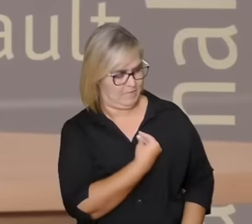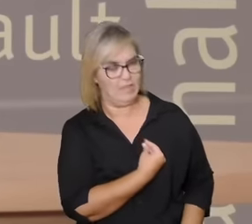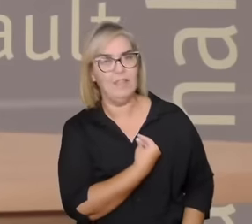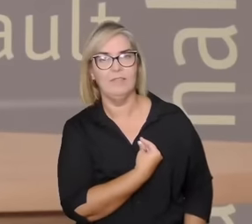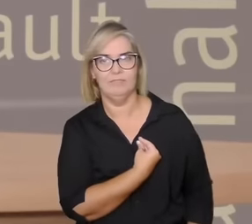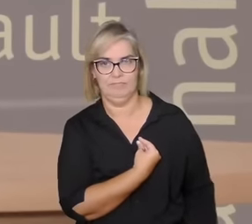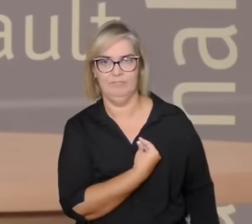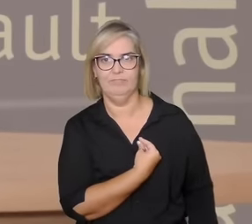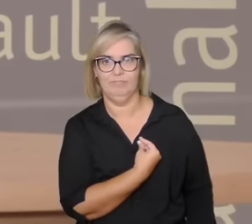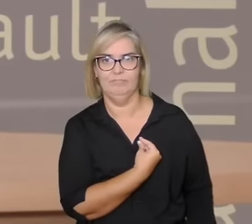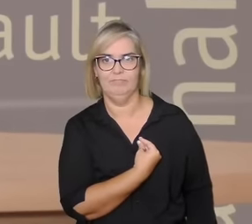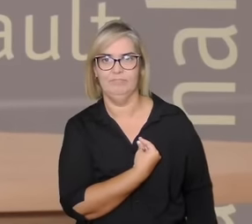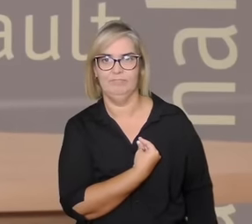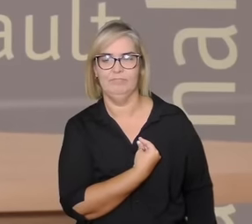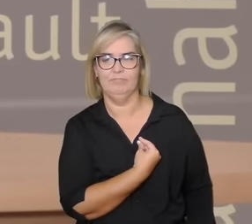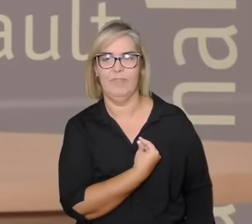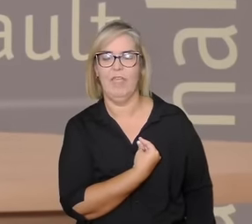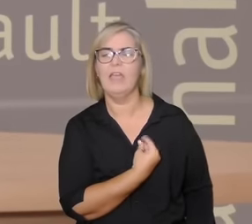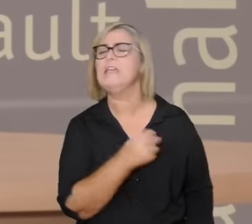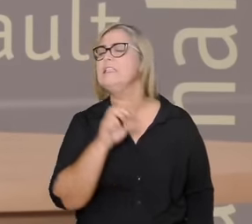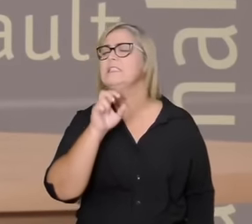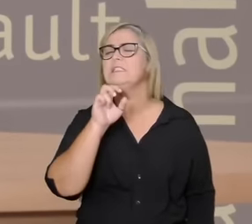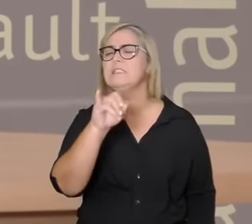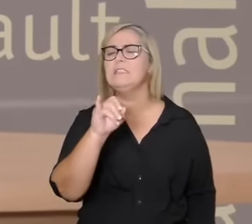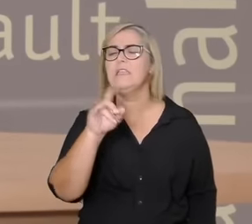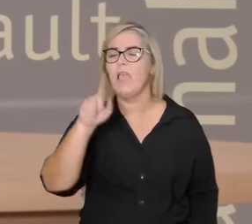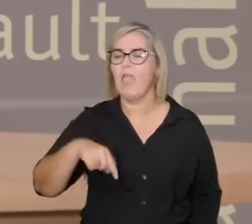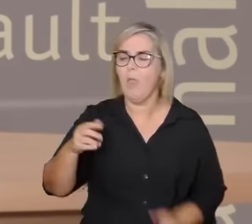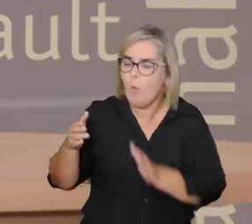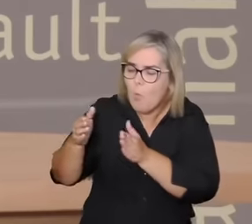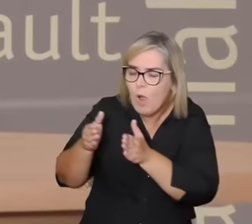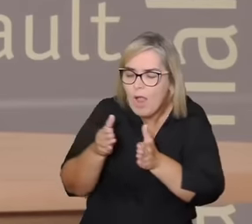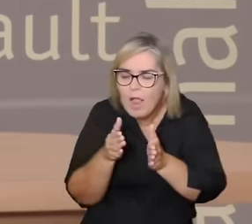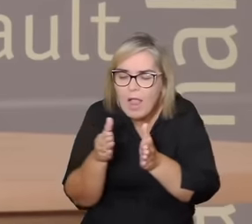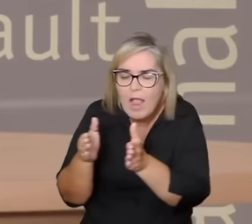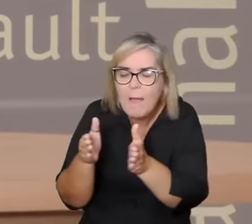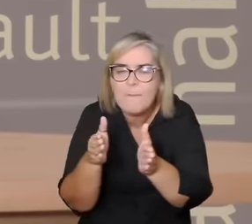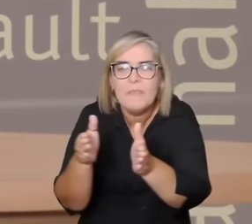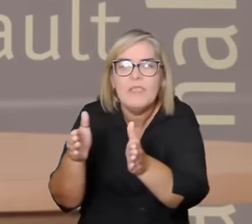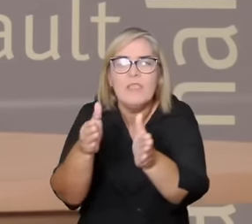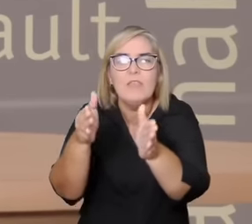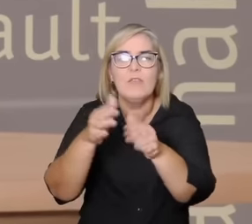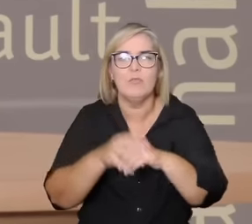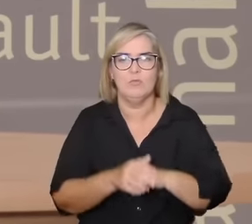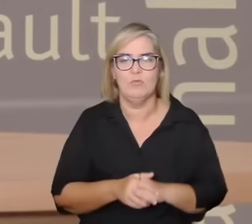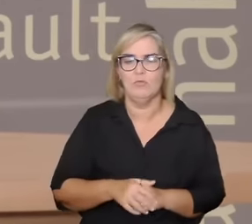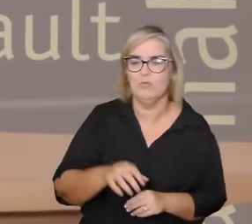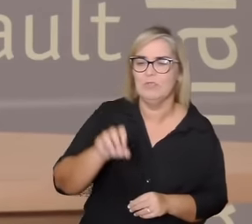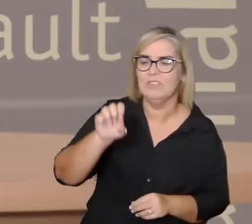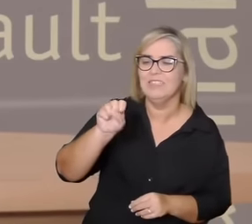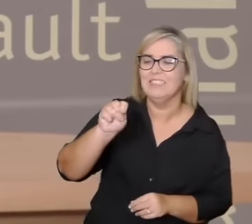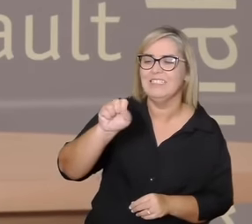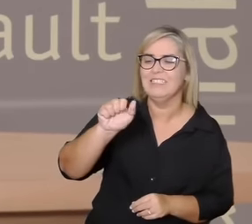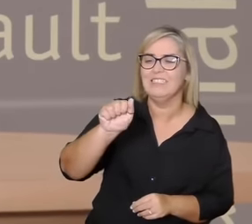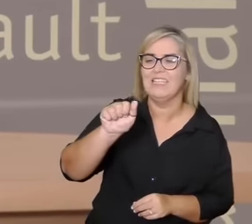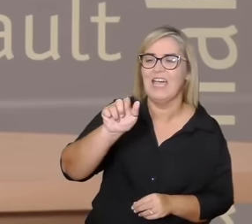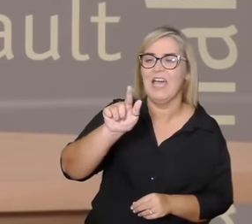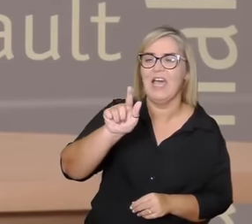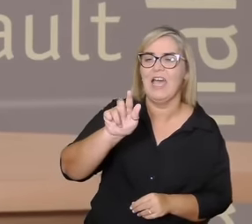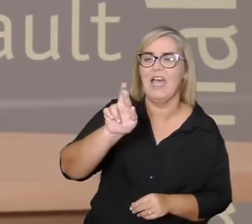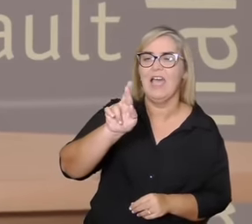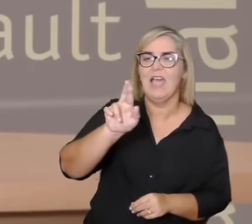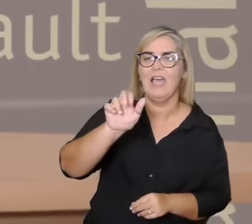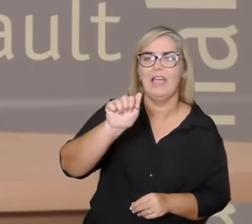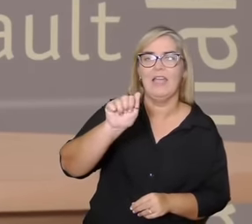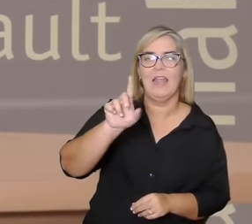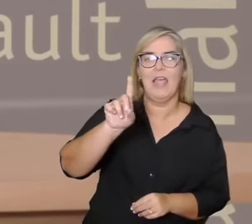como é uma travessia a gente vai falar de uma travessia que ela é sacra o quer dizer sagrado aqui qual é o